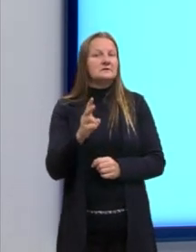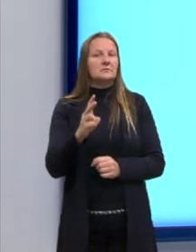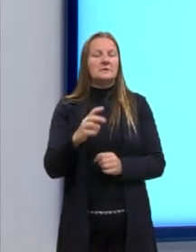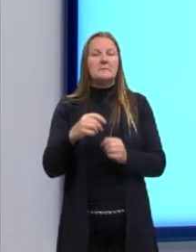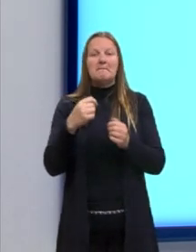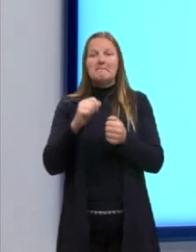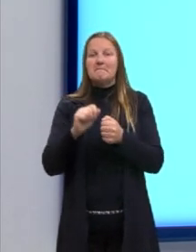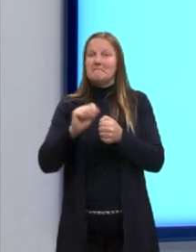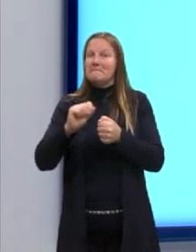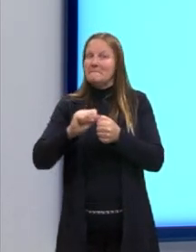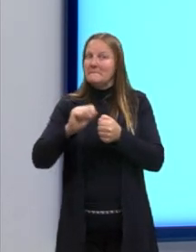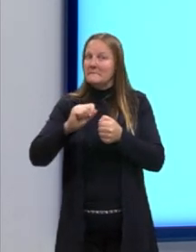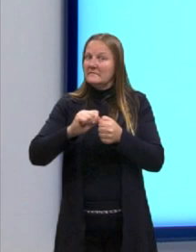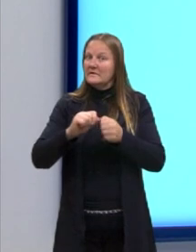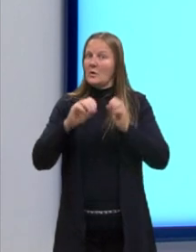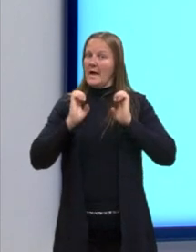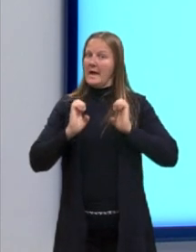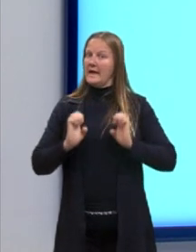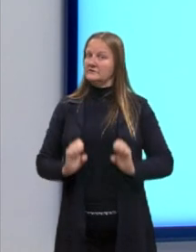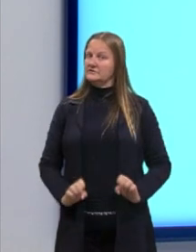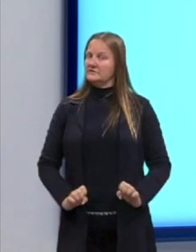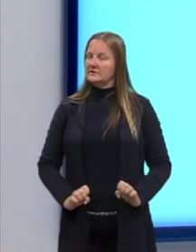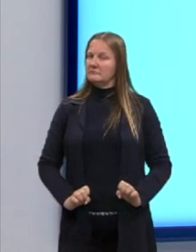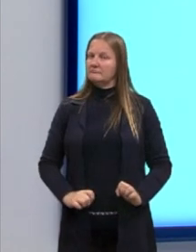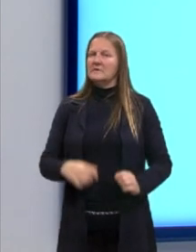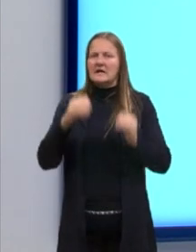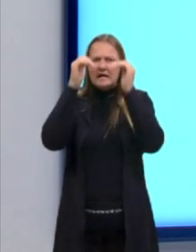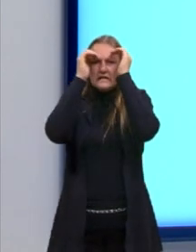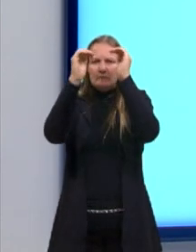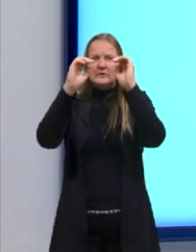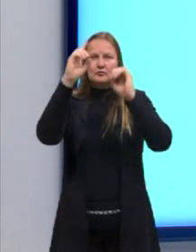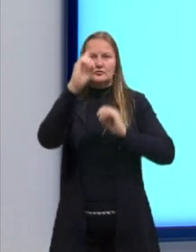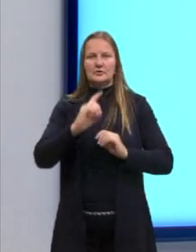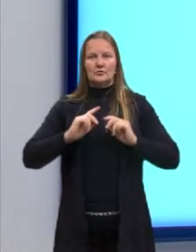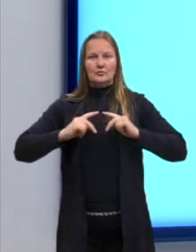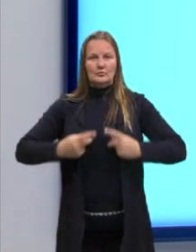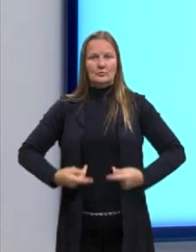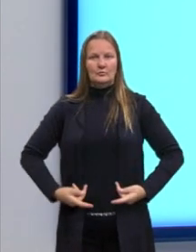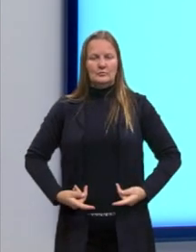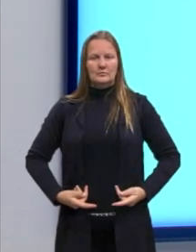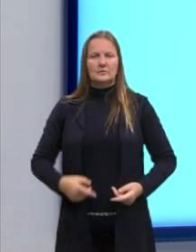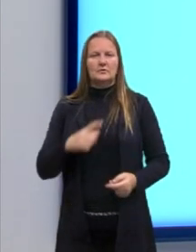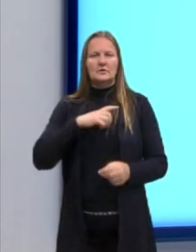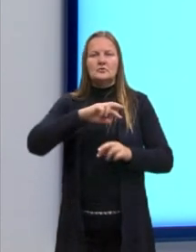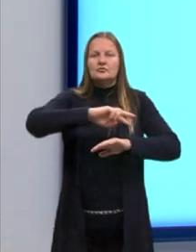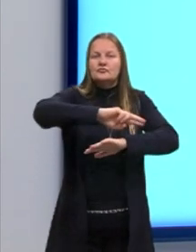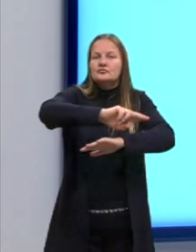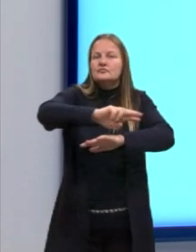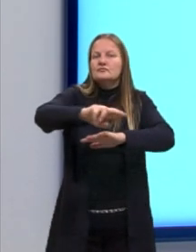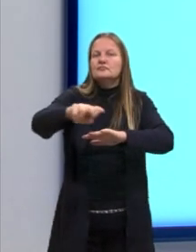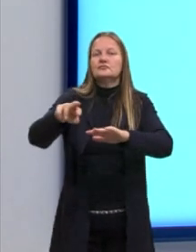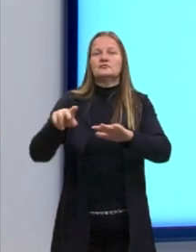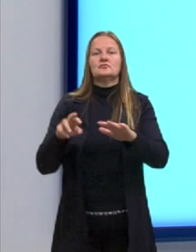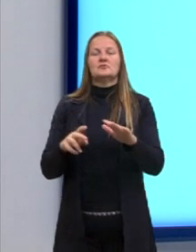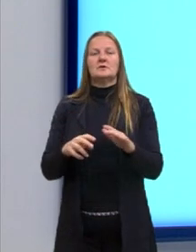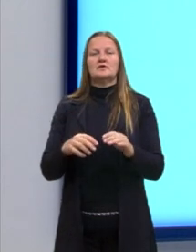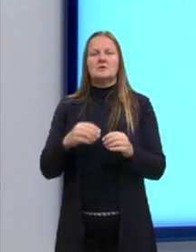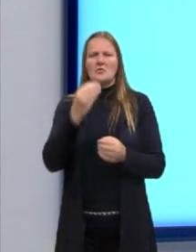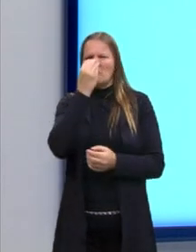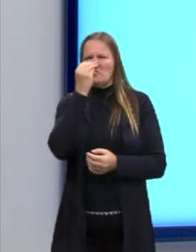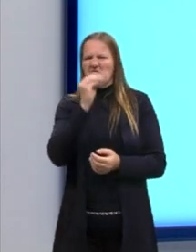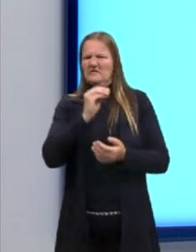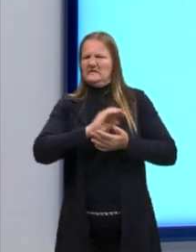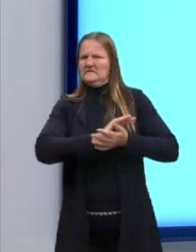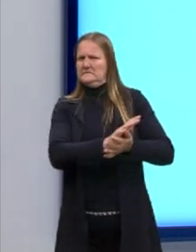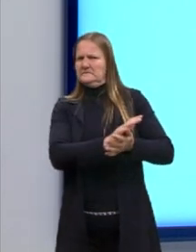princípios éticos, como respeito aos direitos humanos, à diversidade, ao não preconceito,